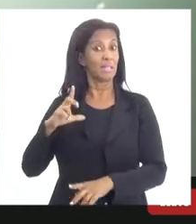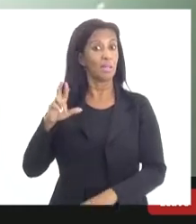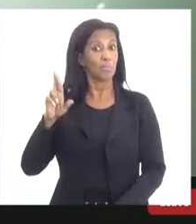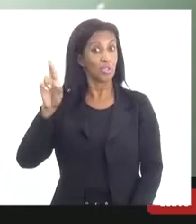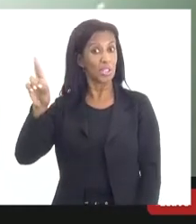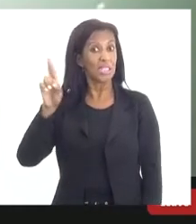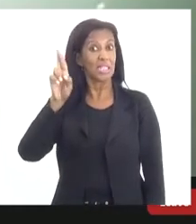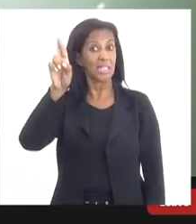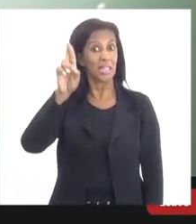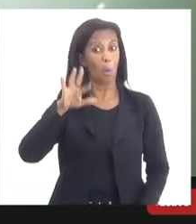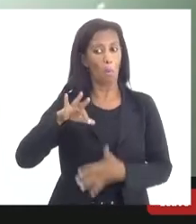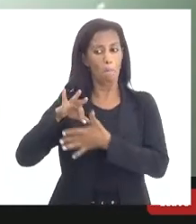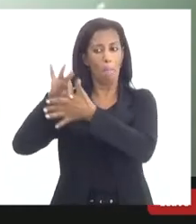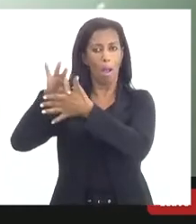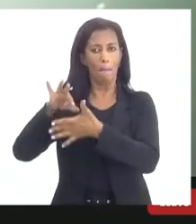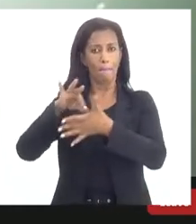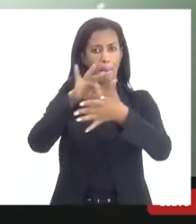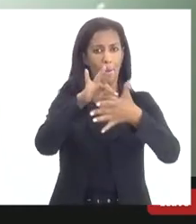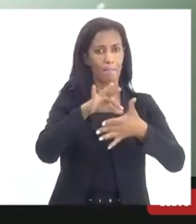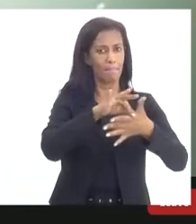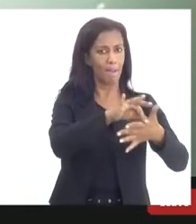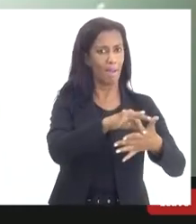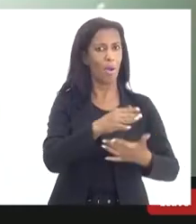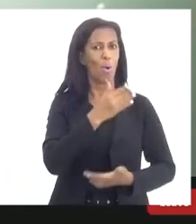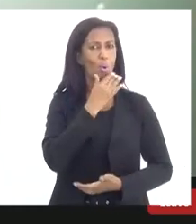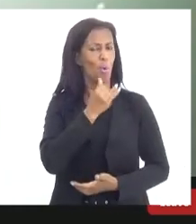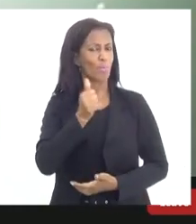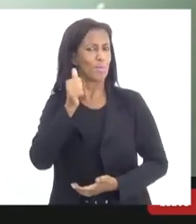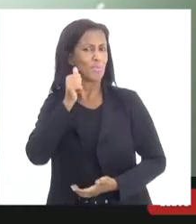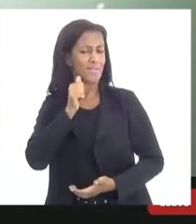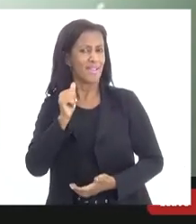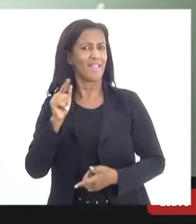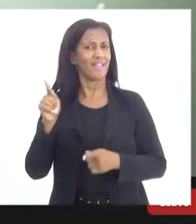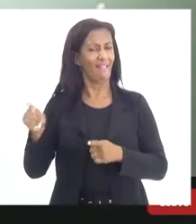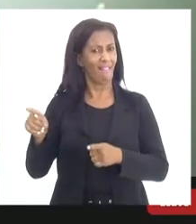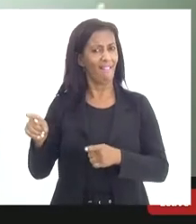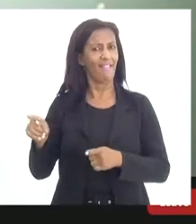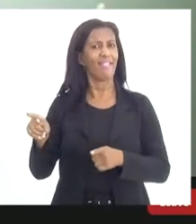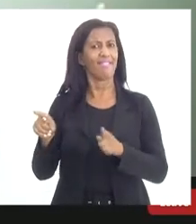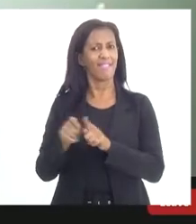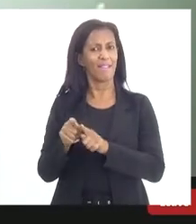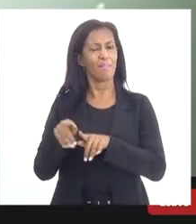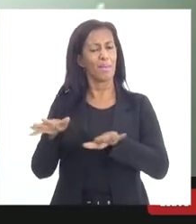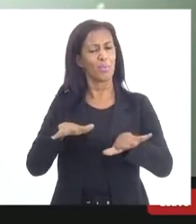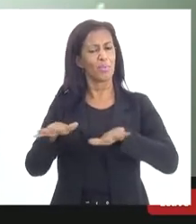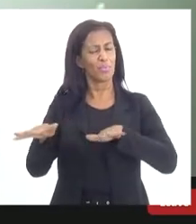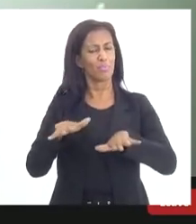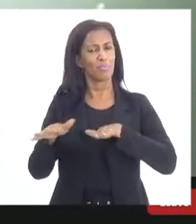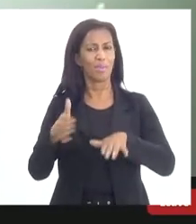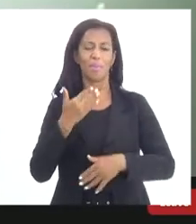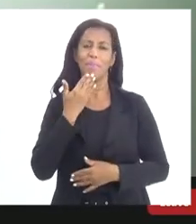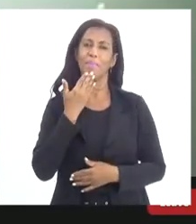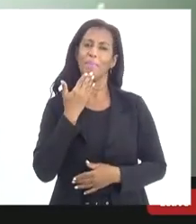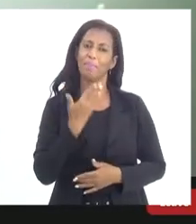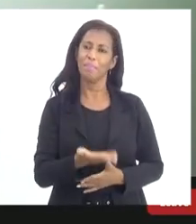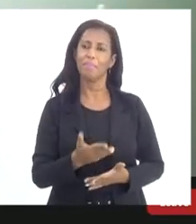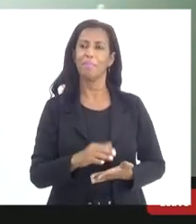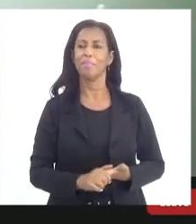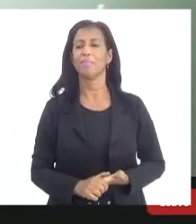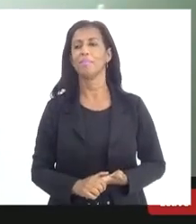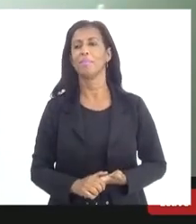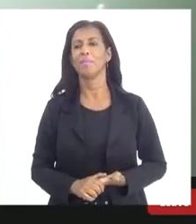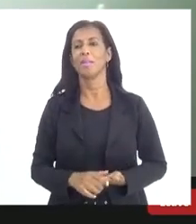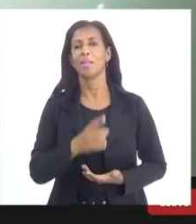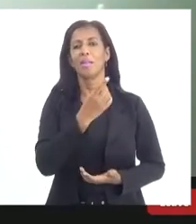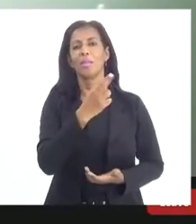lideranças lideranças femininas e feministas à frente desse movimento pedi a doutora Cristina e a